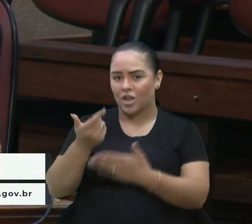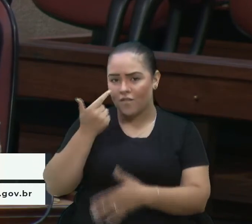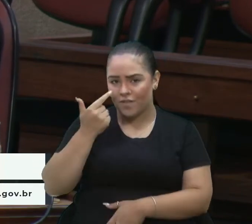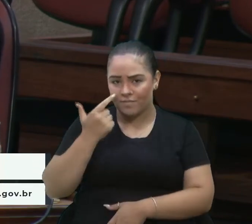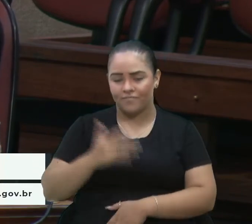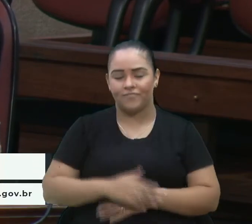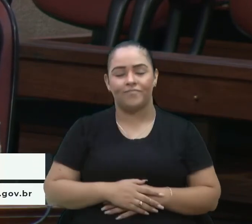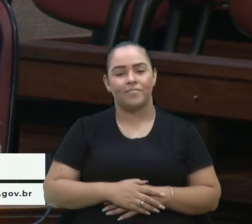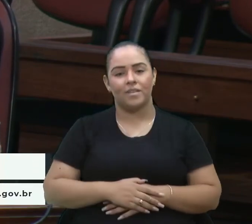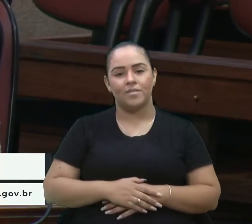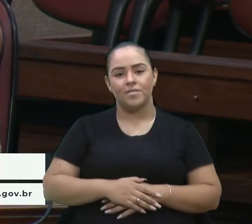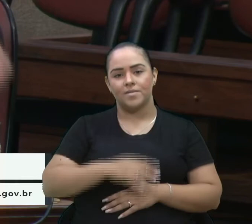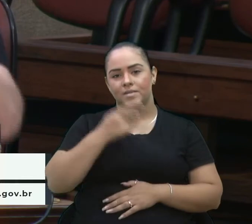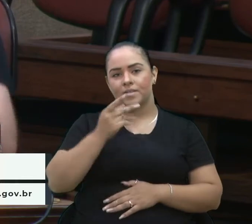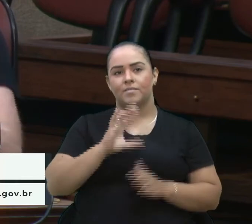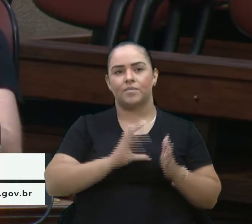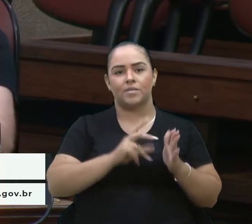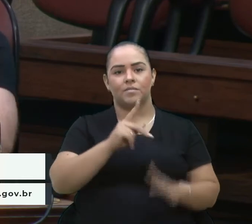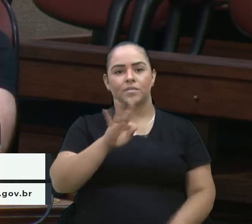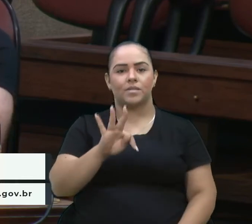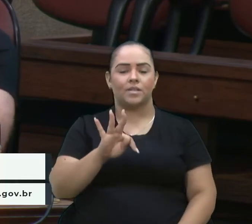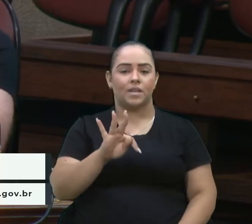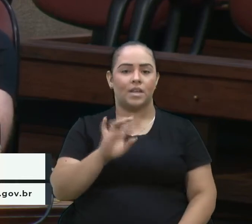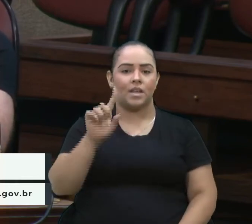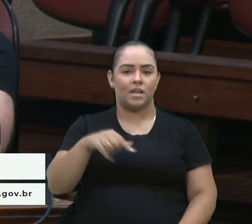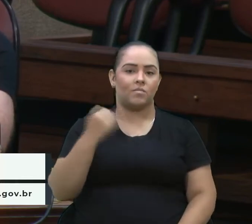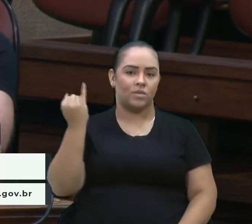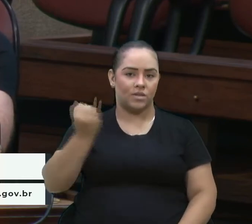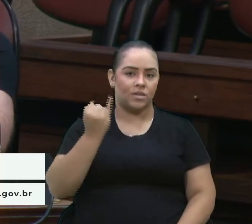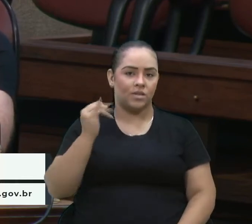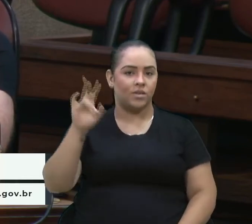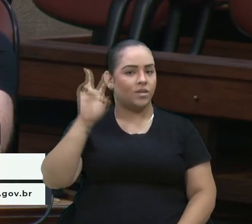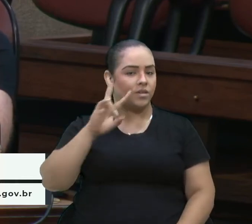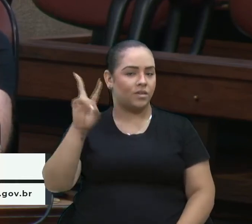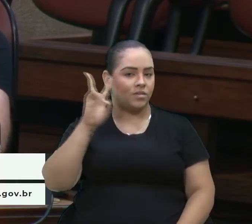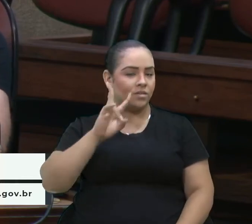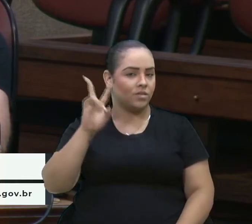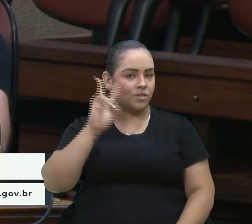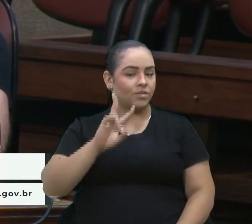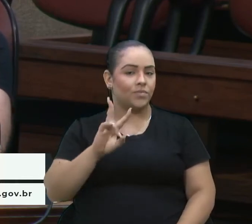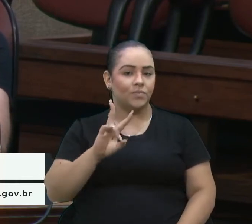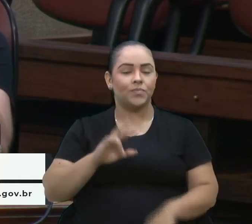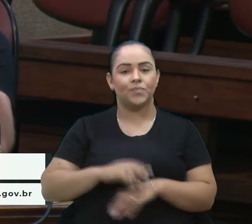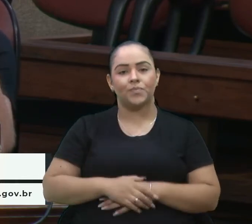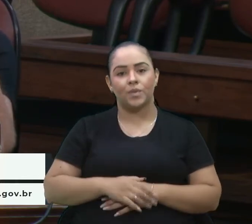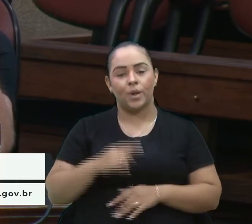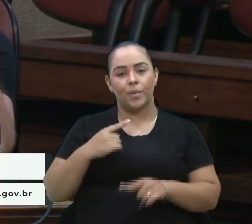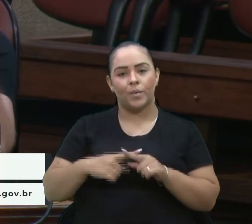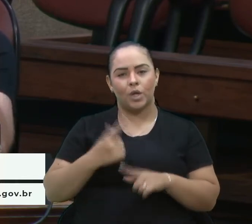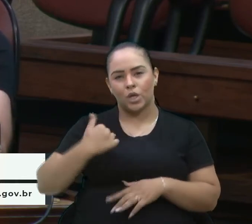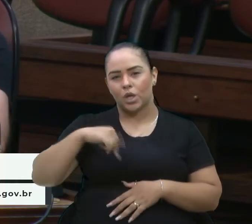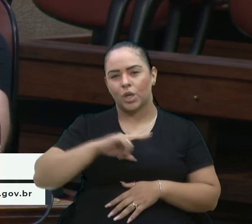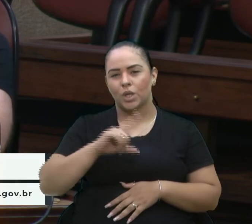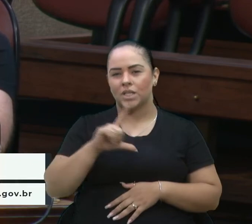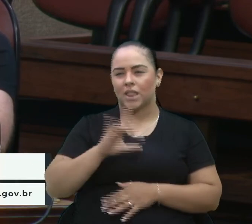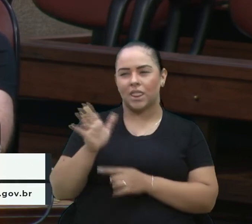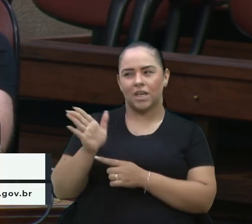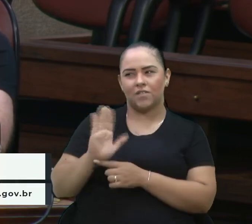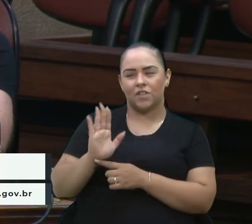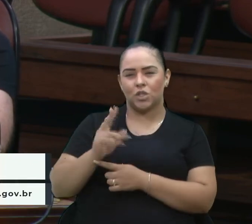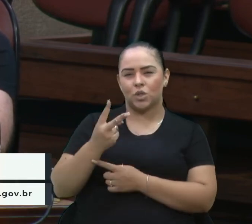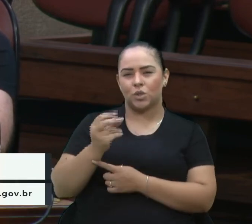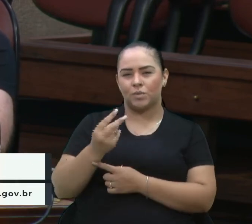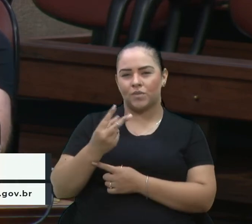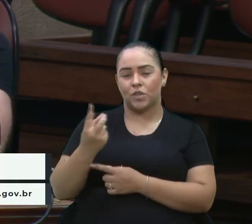Falando só sobre a questão do PT, eu acho muito importante essa tua lembrança, vereador Iago, porque a gente tem um vídeo circulando aqui, 2021,